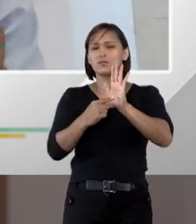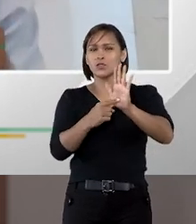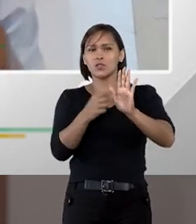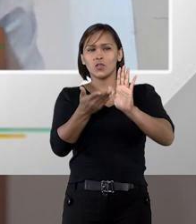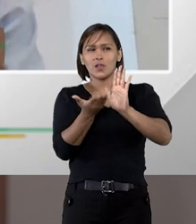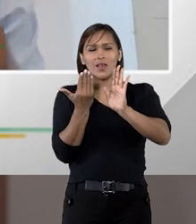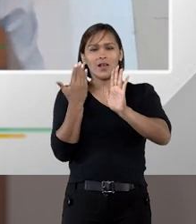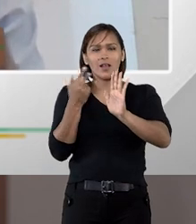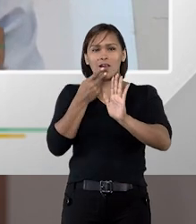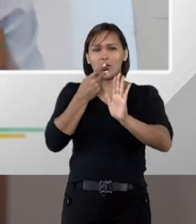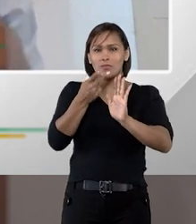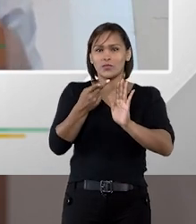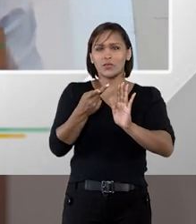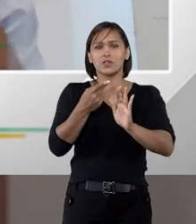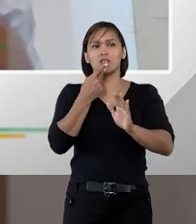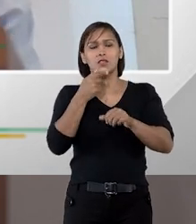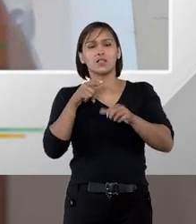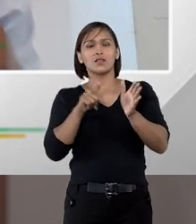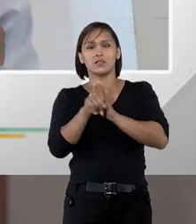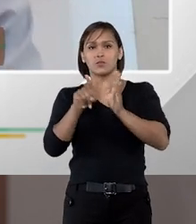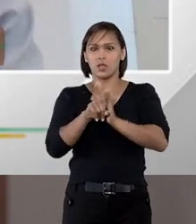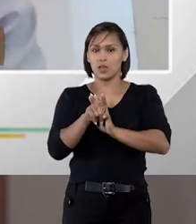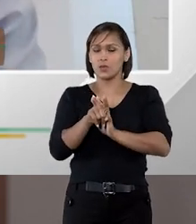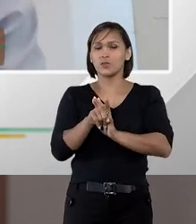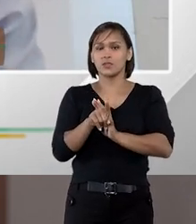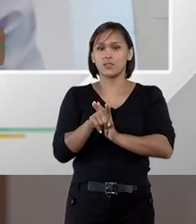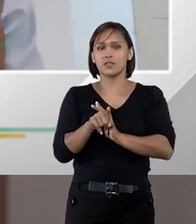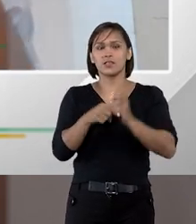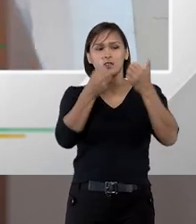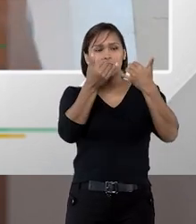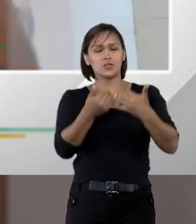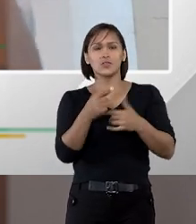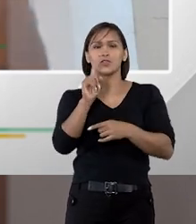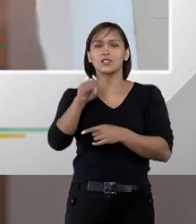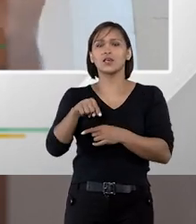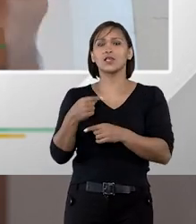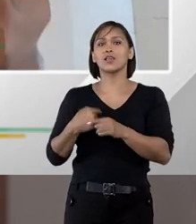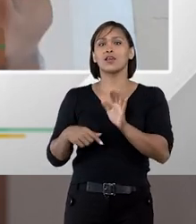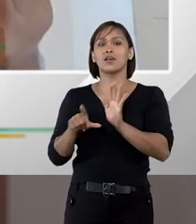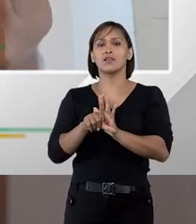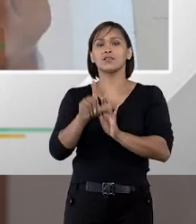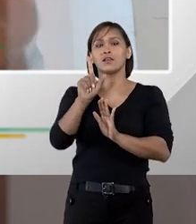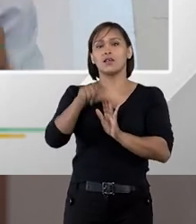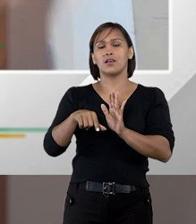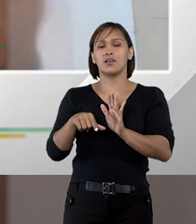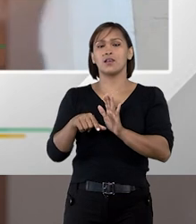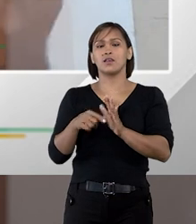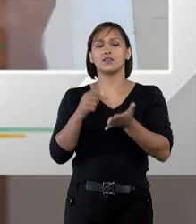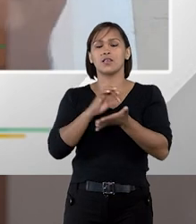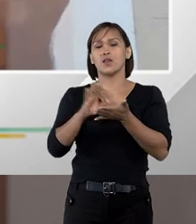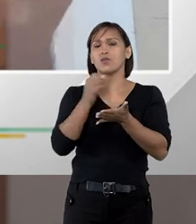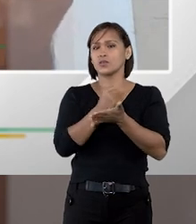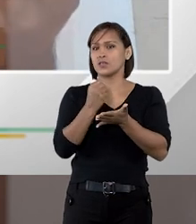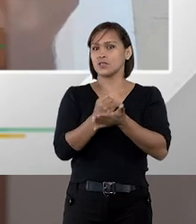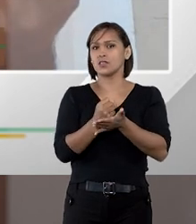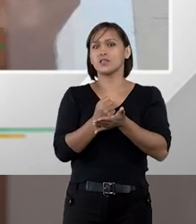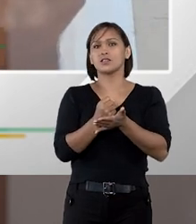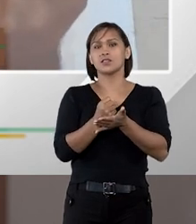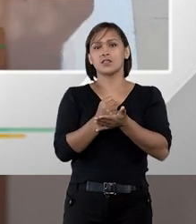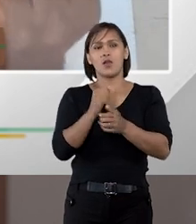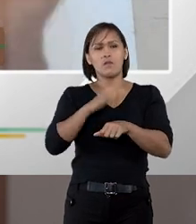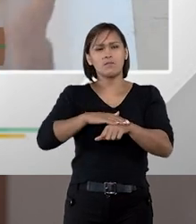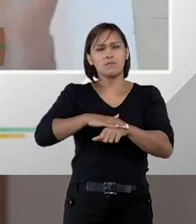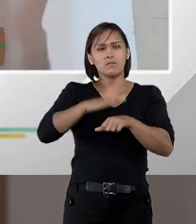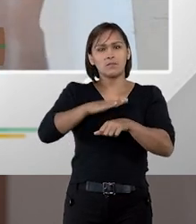demonstração do que eu falei no início das perguntas que foram feitas de que essa essa contratação se torna